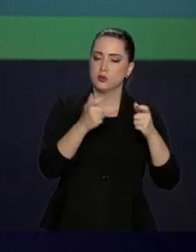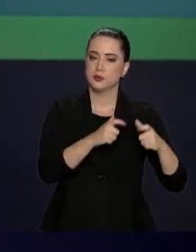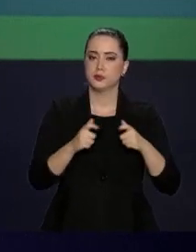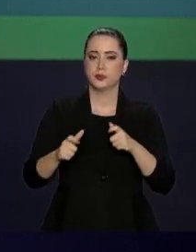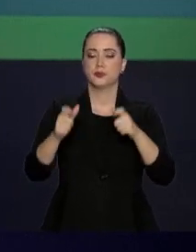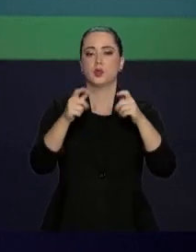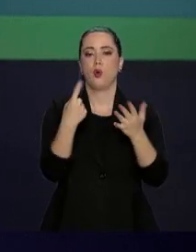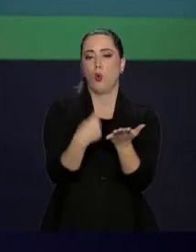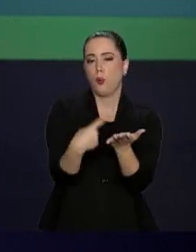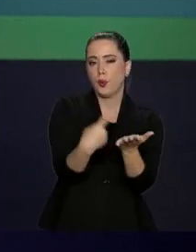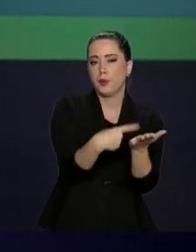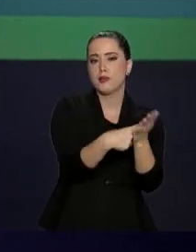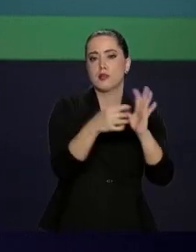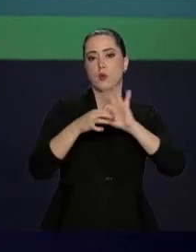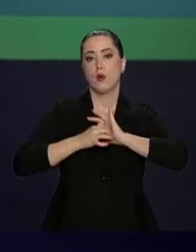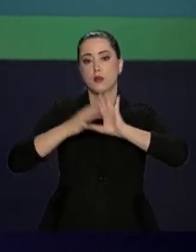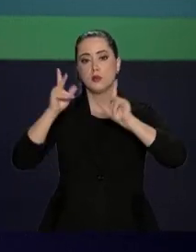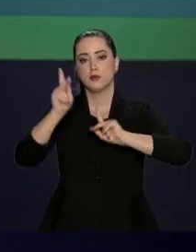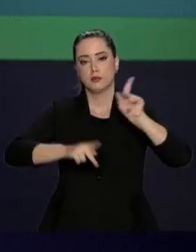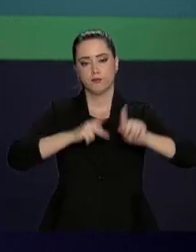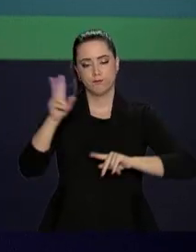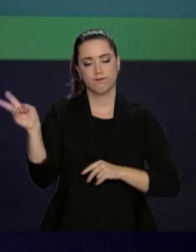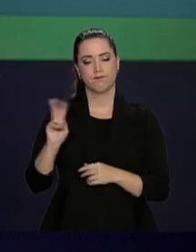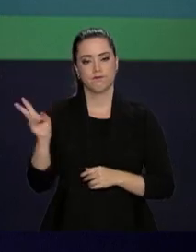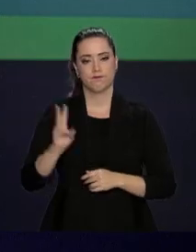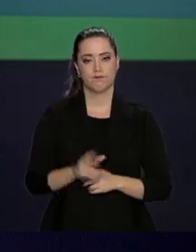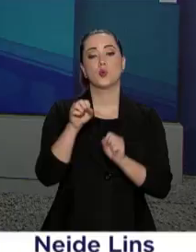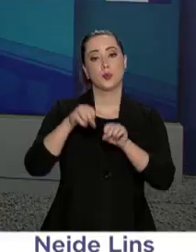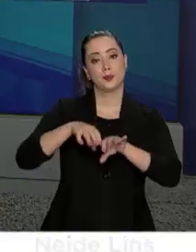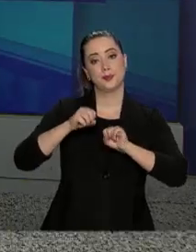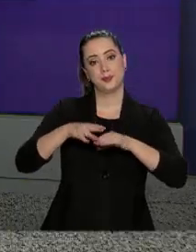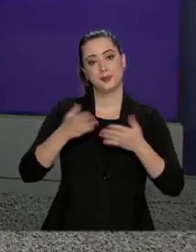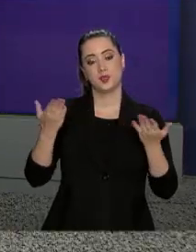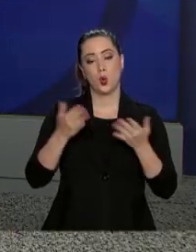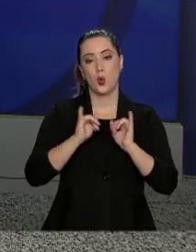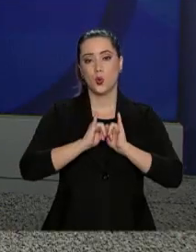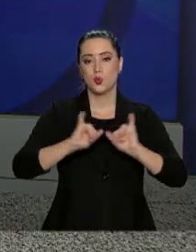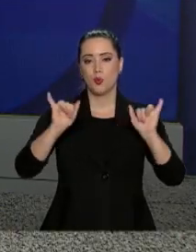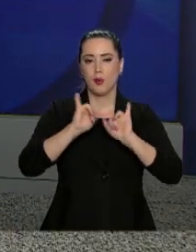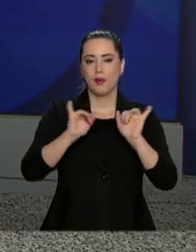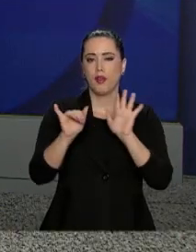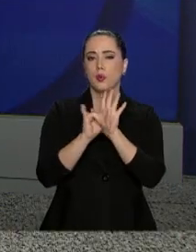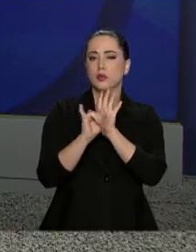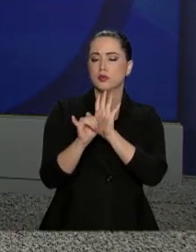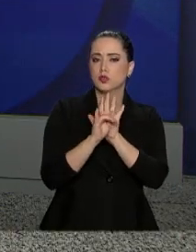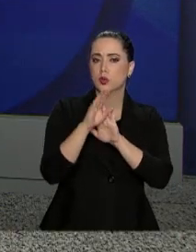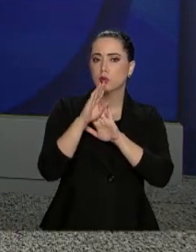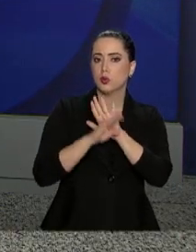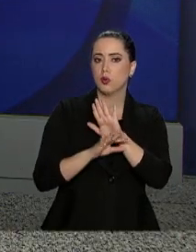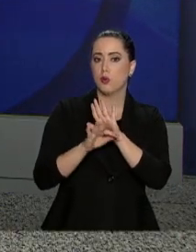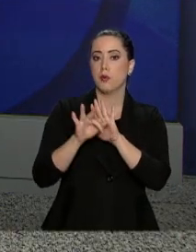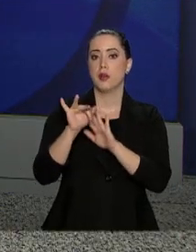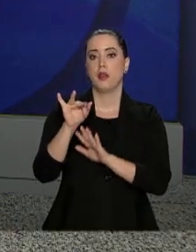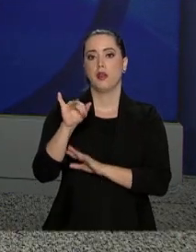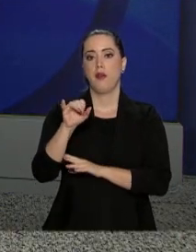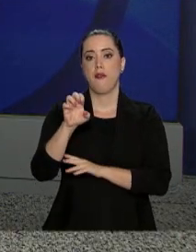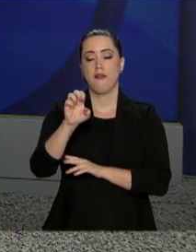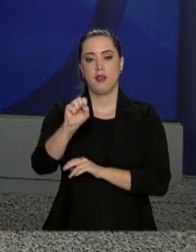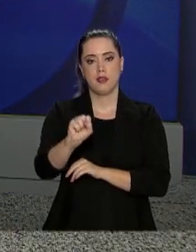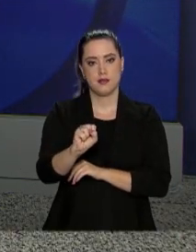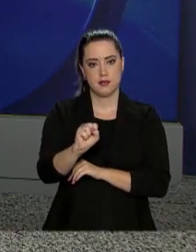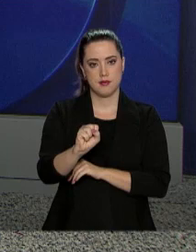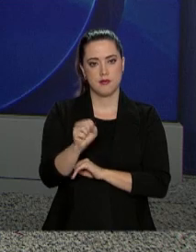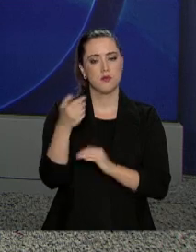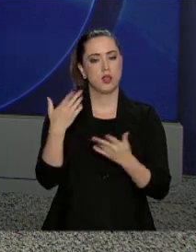atores comprometidos com a liberdade do povo venezuelano. Foi publicado hoje o edital do Programa de Financiamento Estudantil,